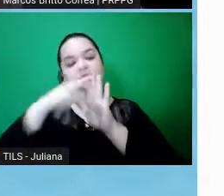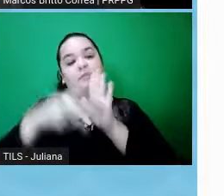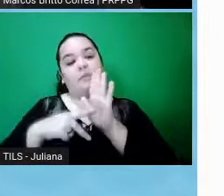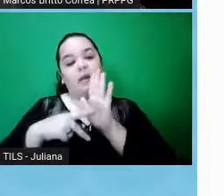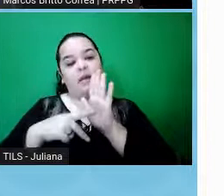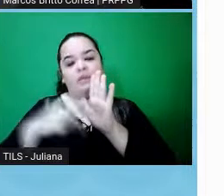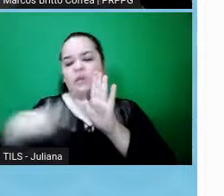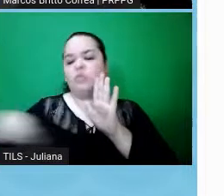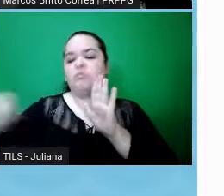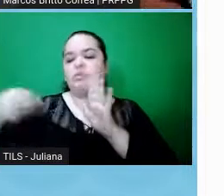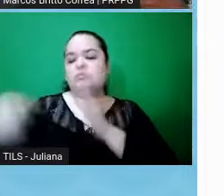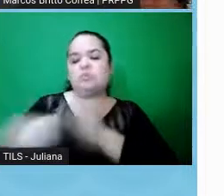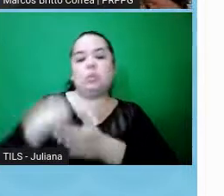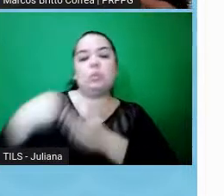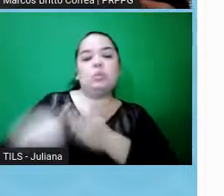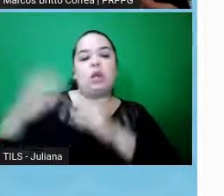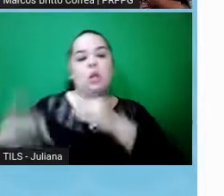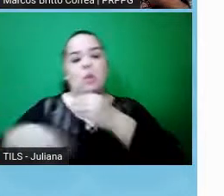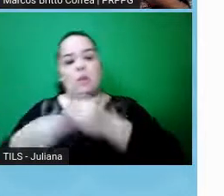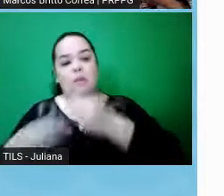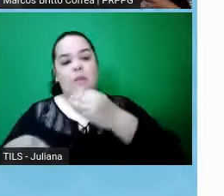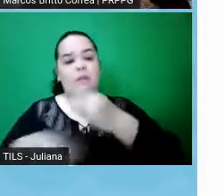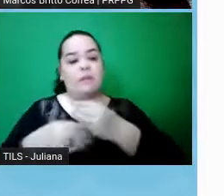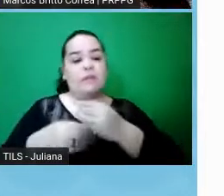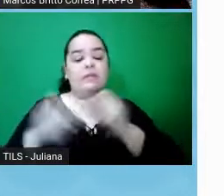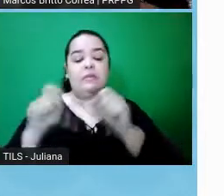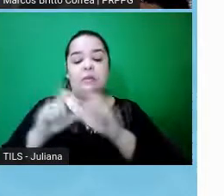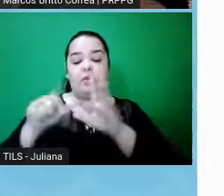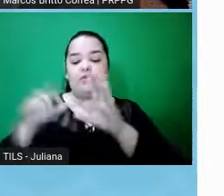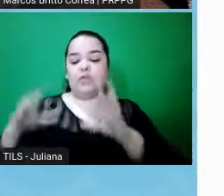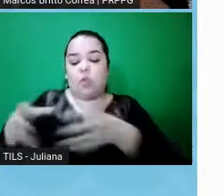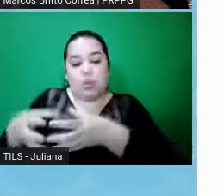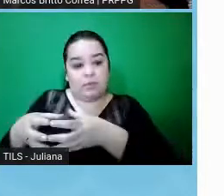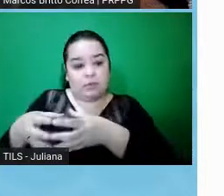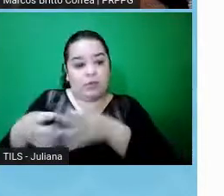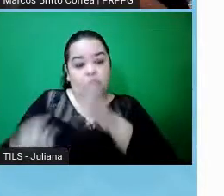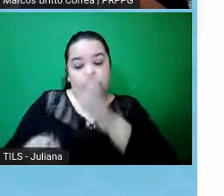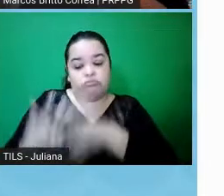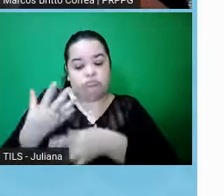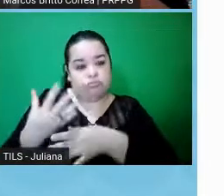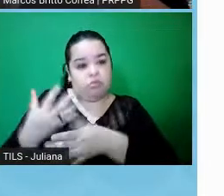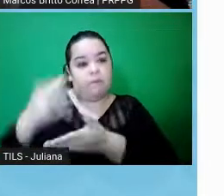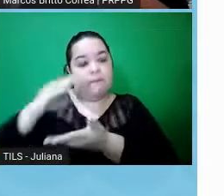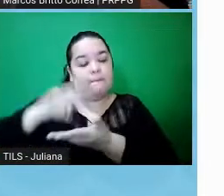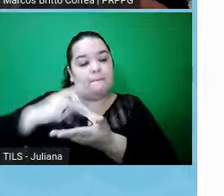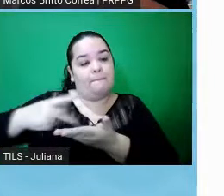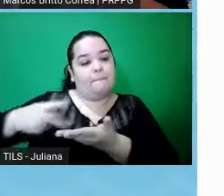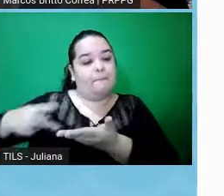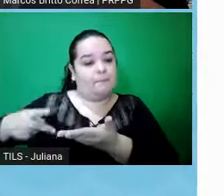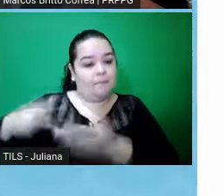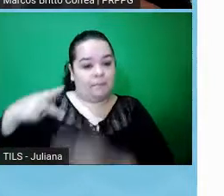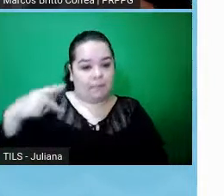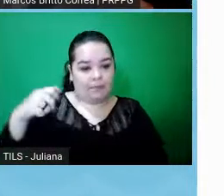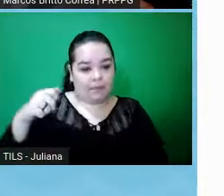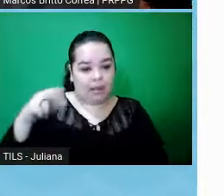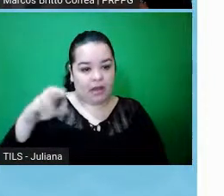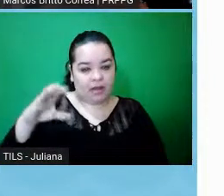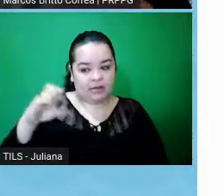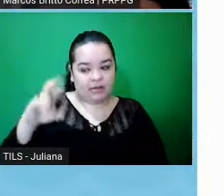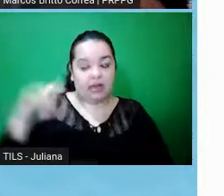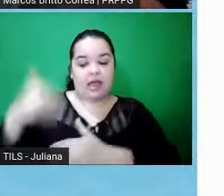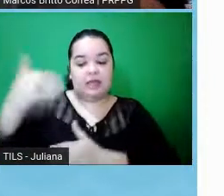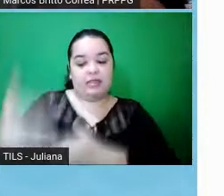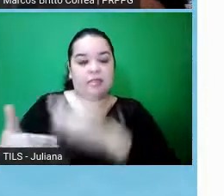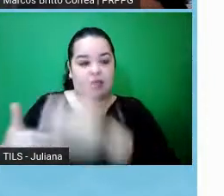qualquer membro, e, a partir disso, se elabora um parecer, tá, então, na etapa quatro, o projeto recebe um parecer deliberativo por